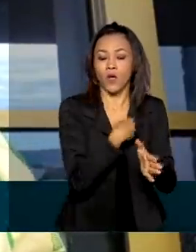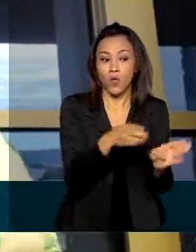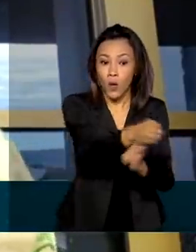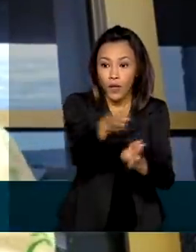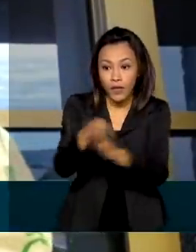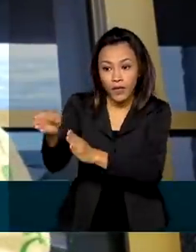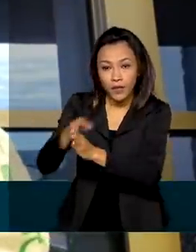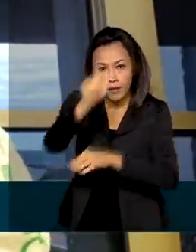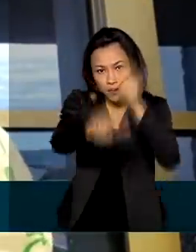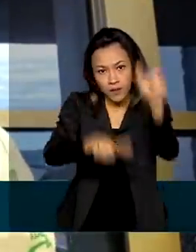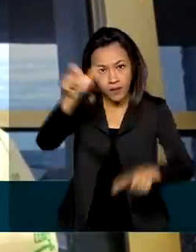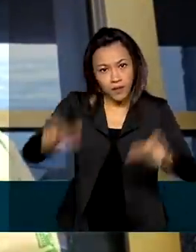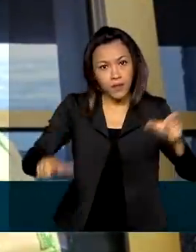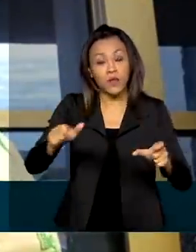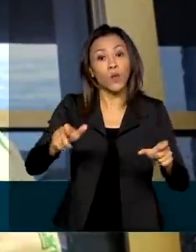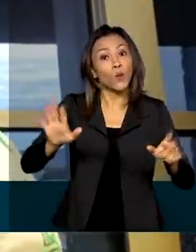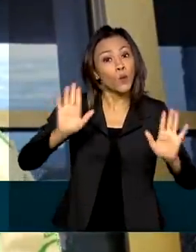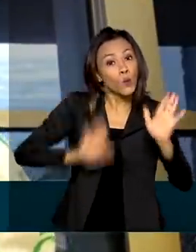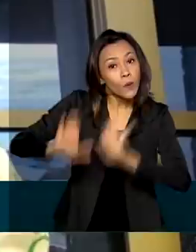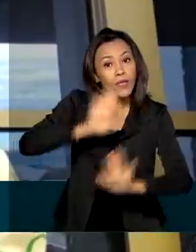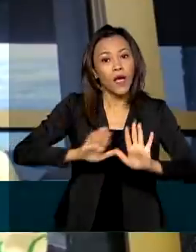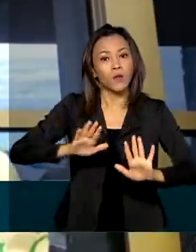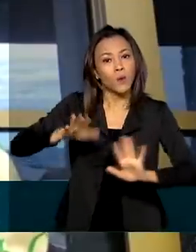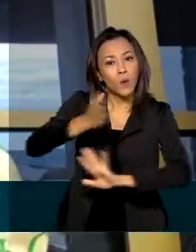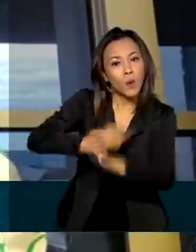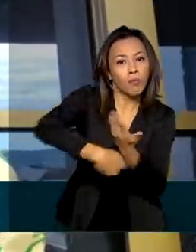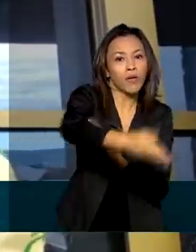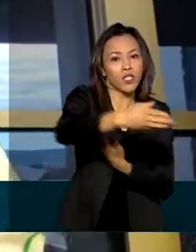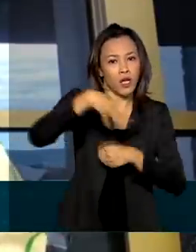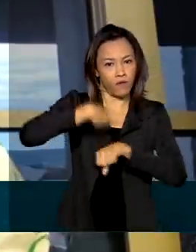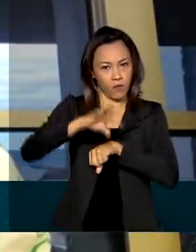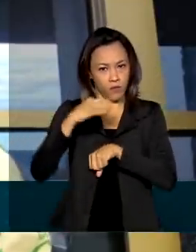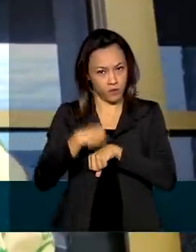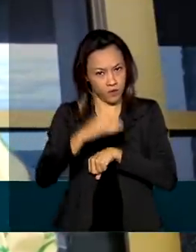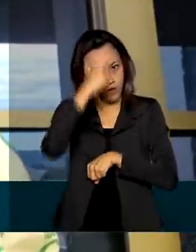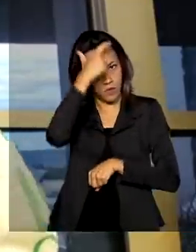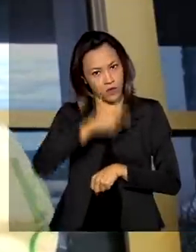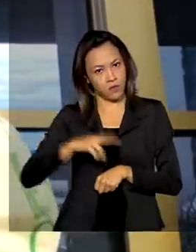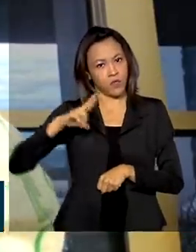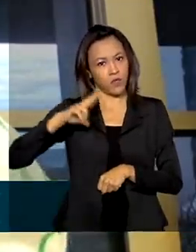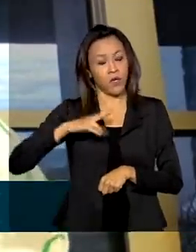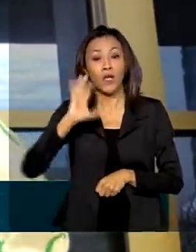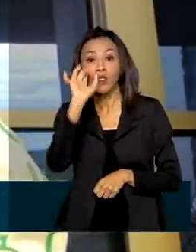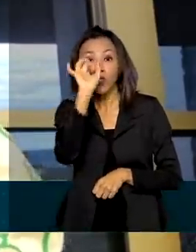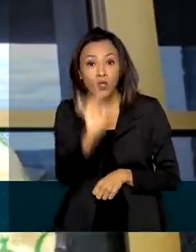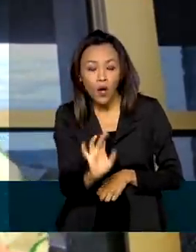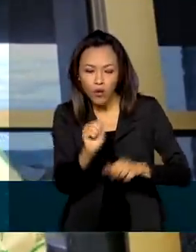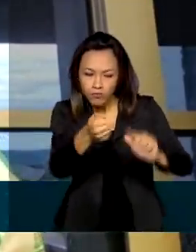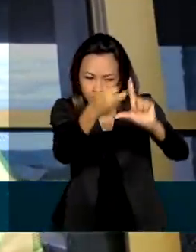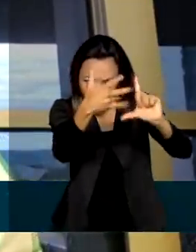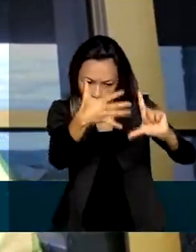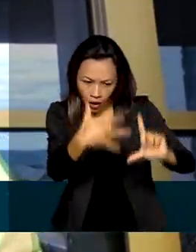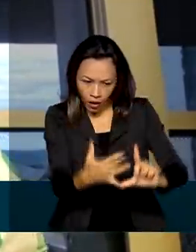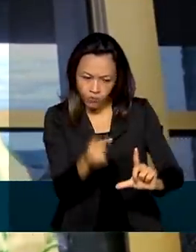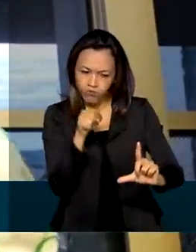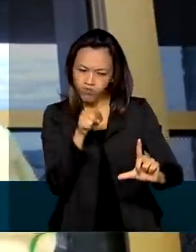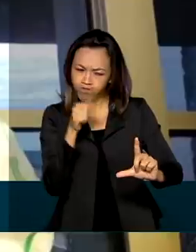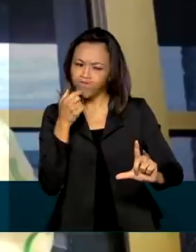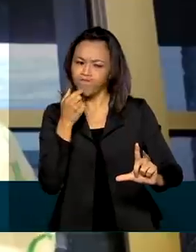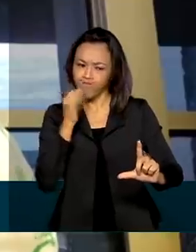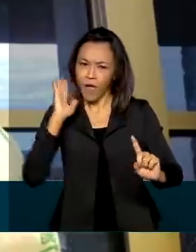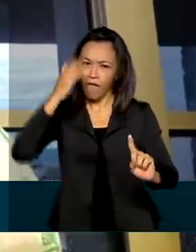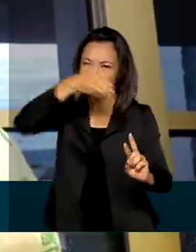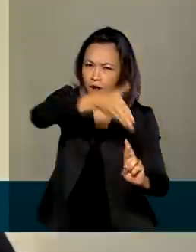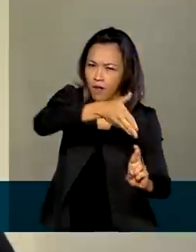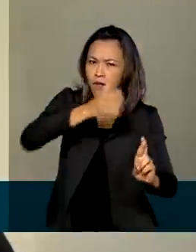muito cuidado com o compartilhamento dos seus dados. Que eles façam compras apenas naqueles canais que tenham alguma referência, que